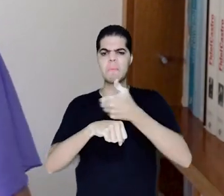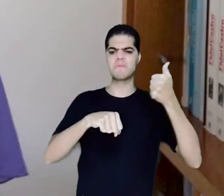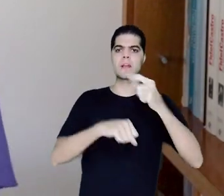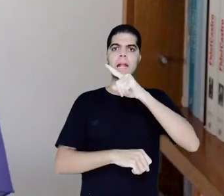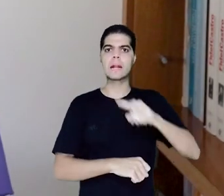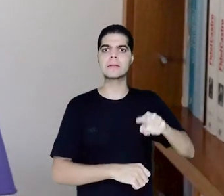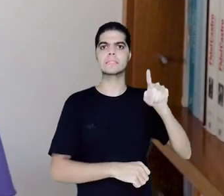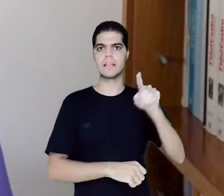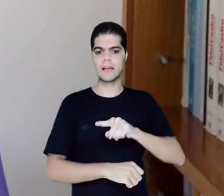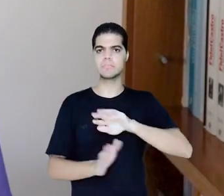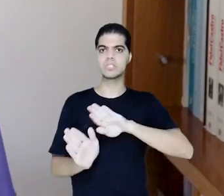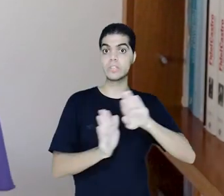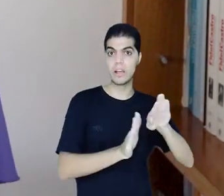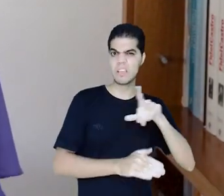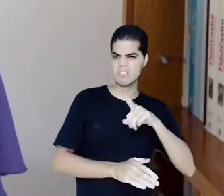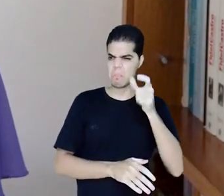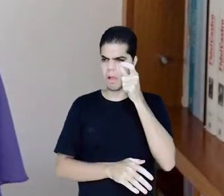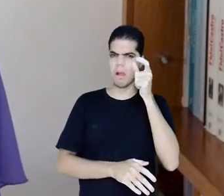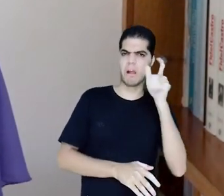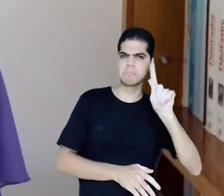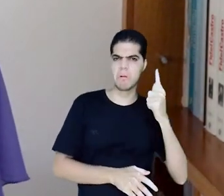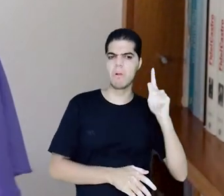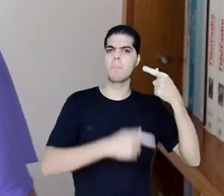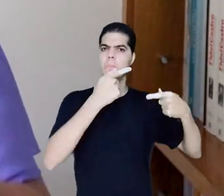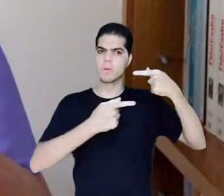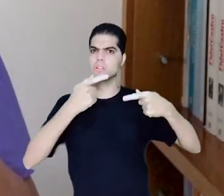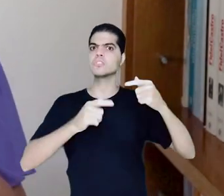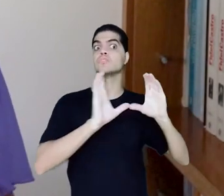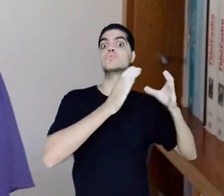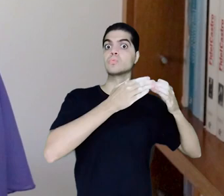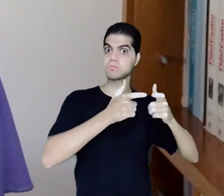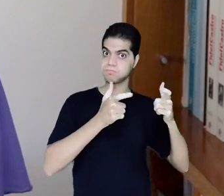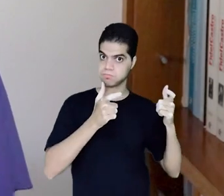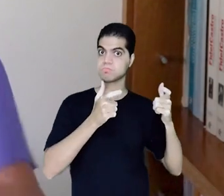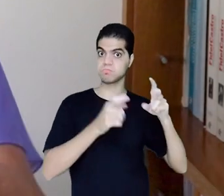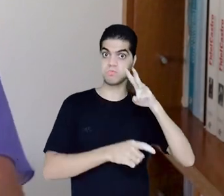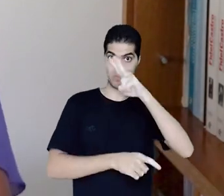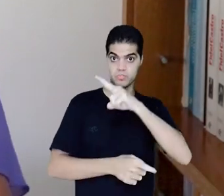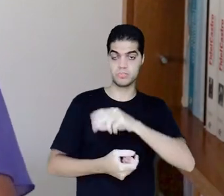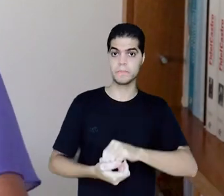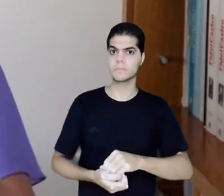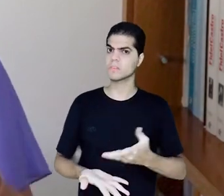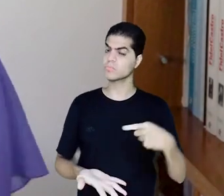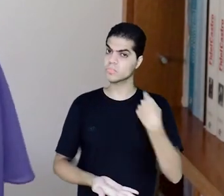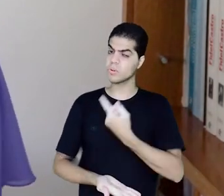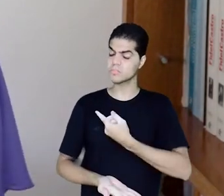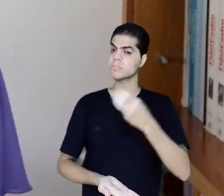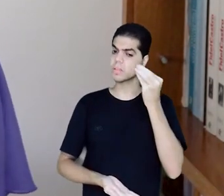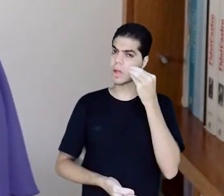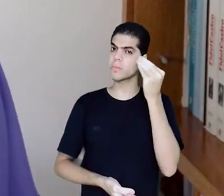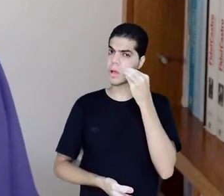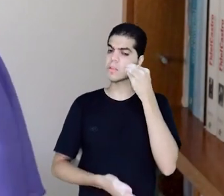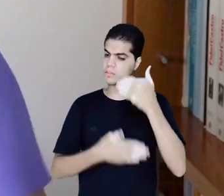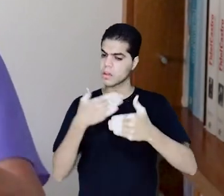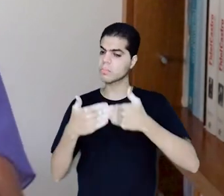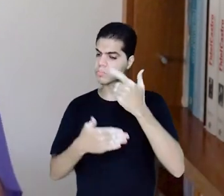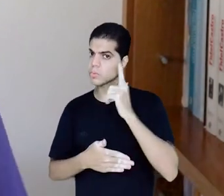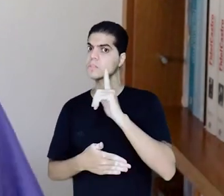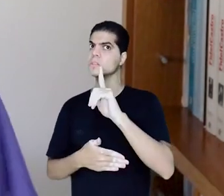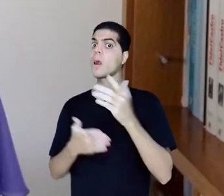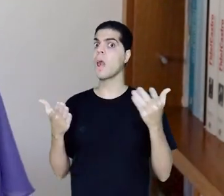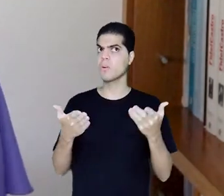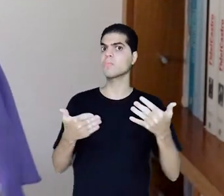e aos interesses geopolíticos de grandes potências. Por um tempo tentamos e conseguimos. E agora ou